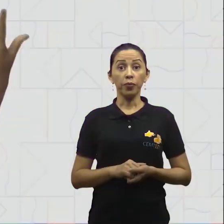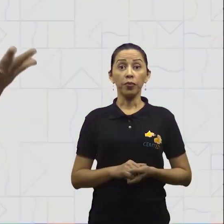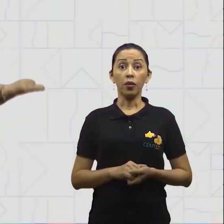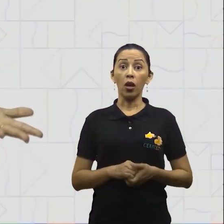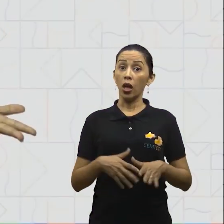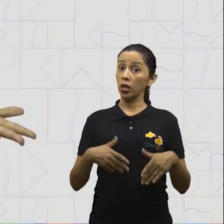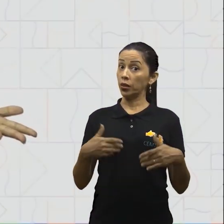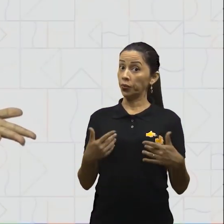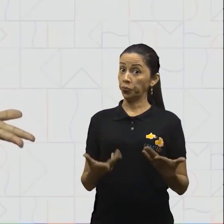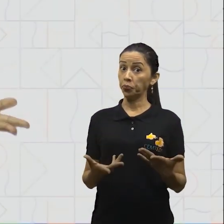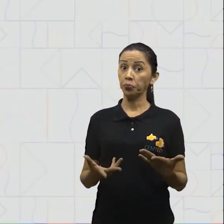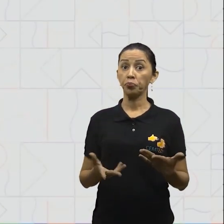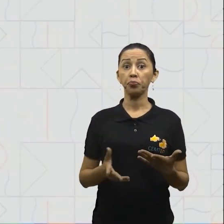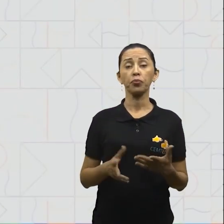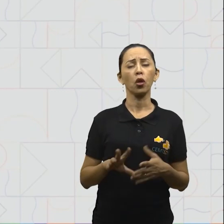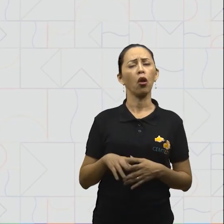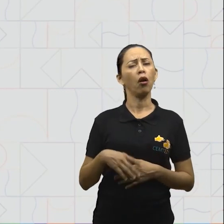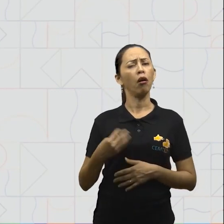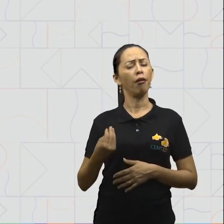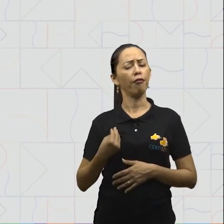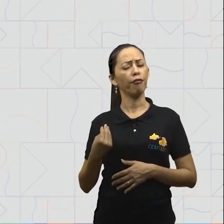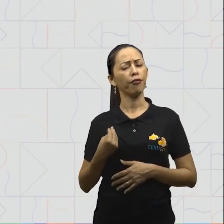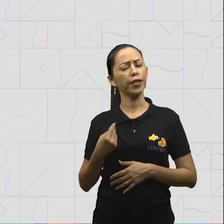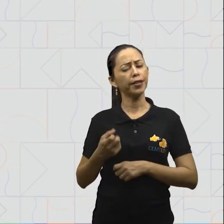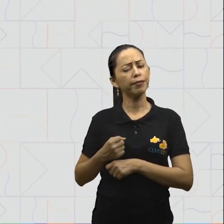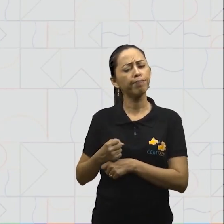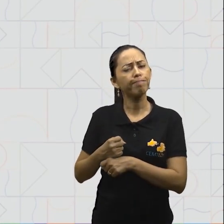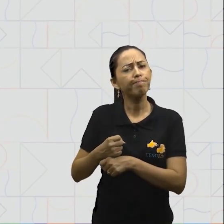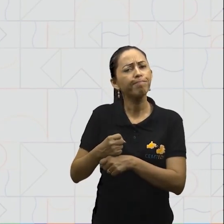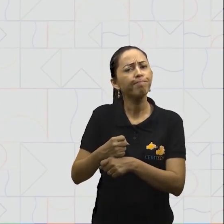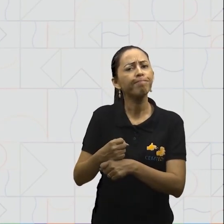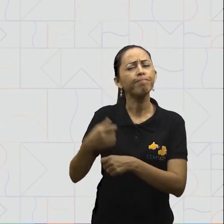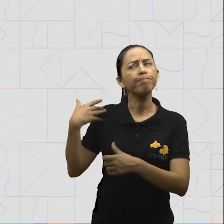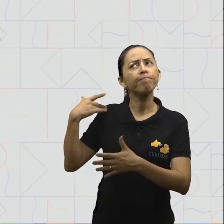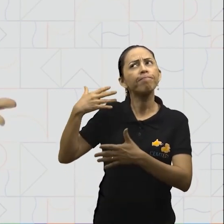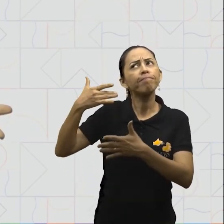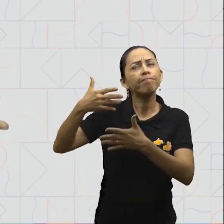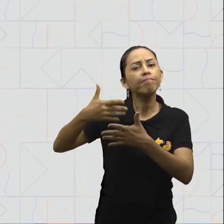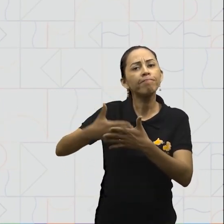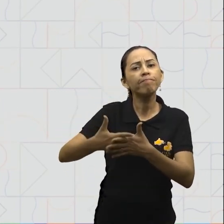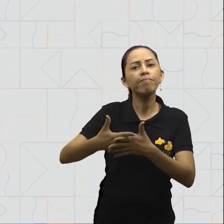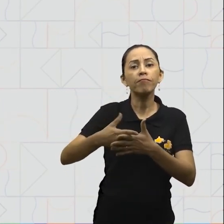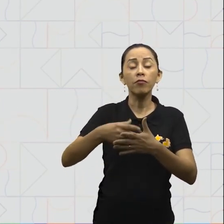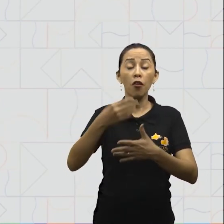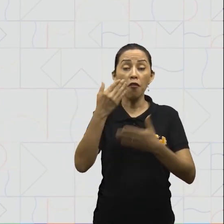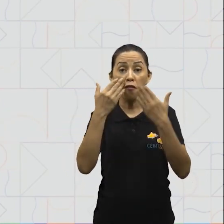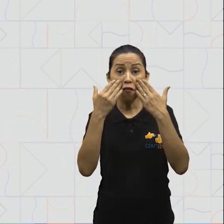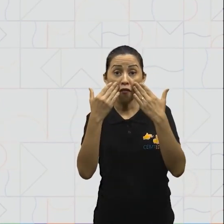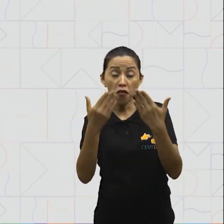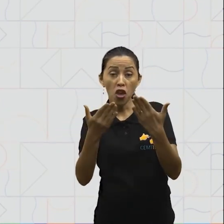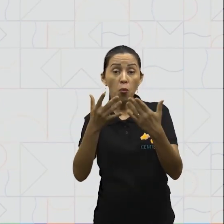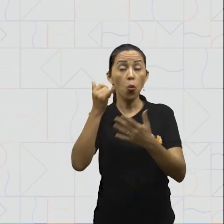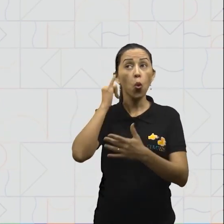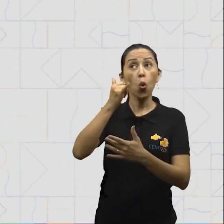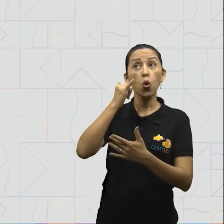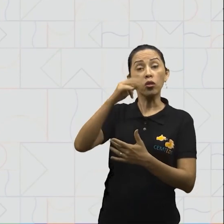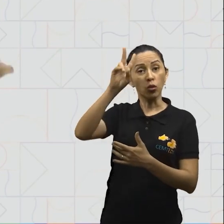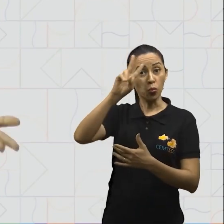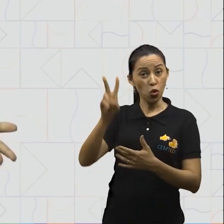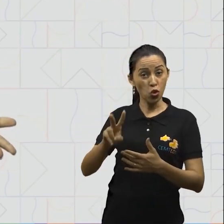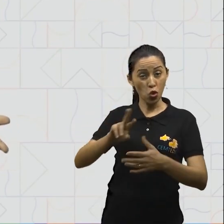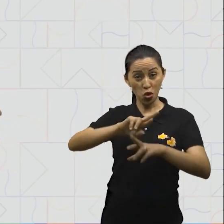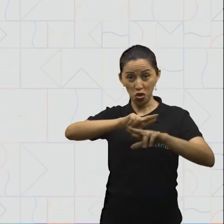Durante toda a vida, ouvimos, lemos e contamos diferentes histórias.